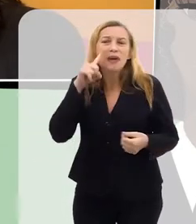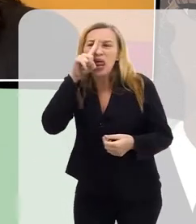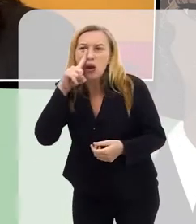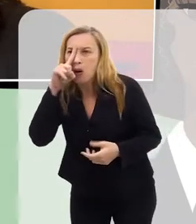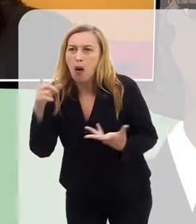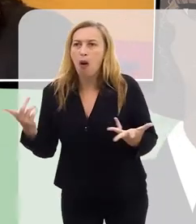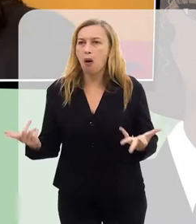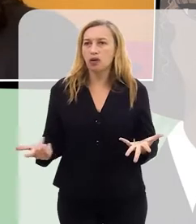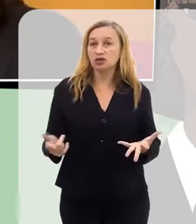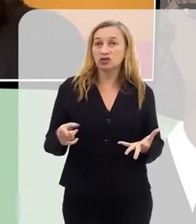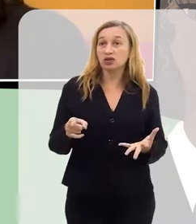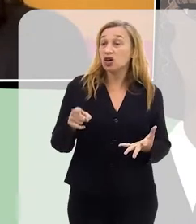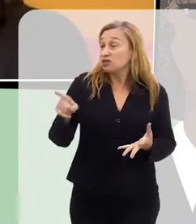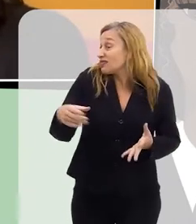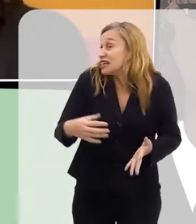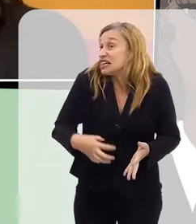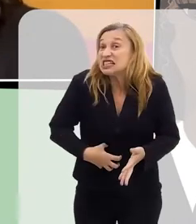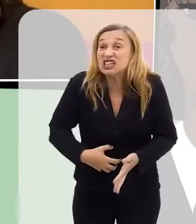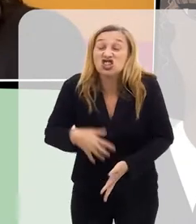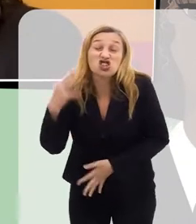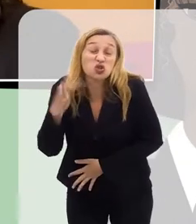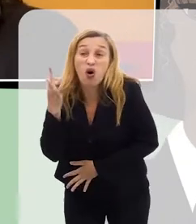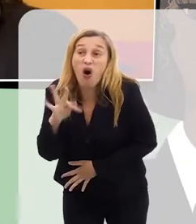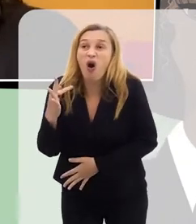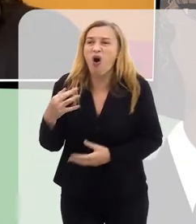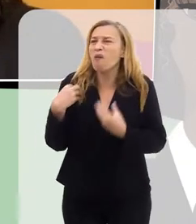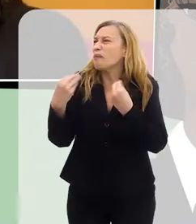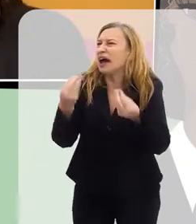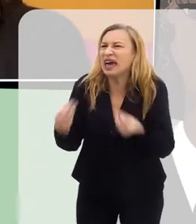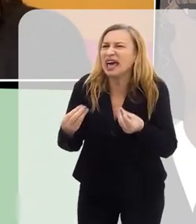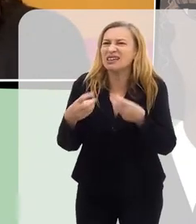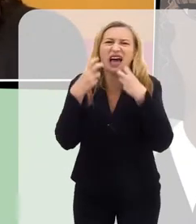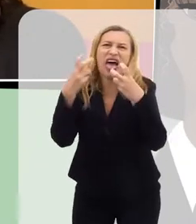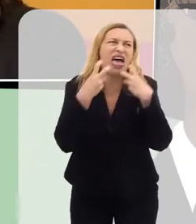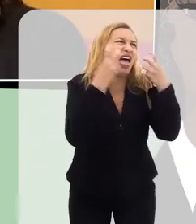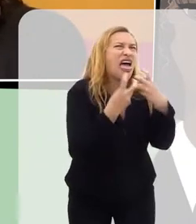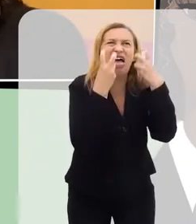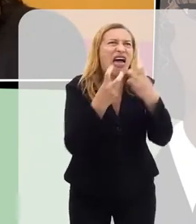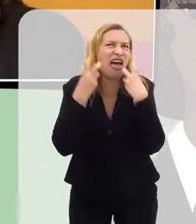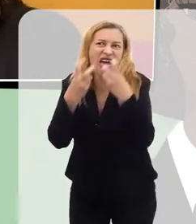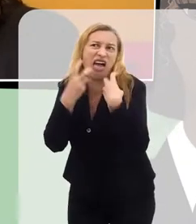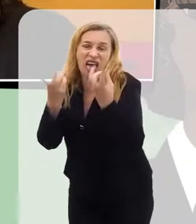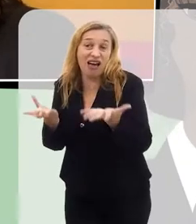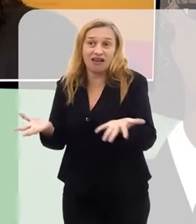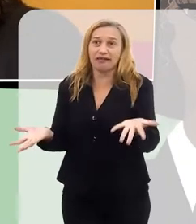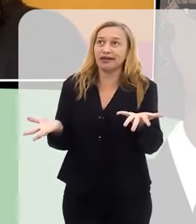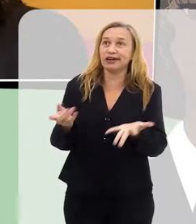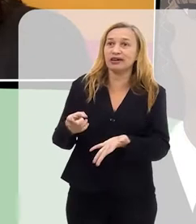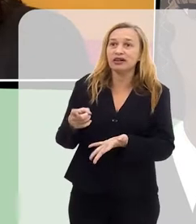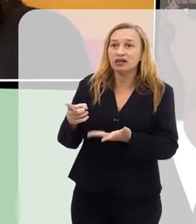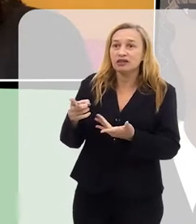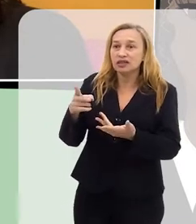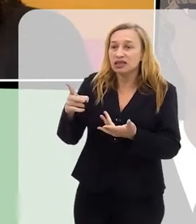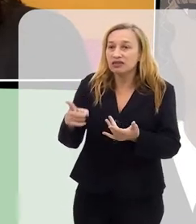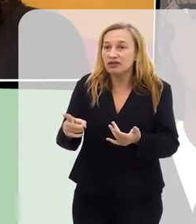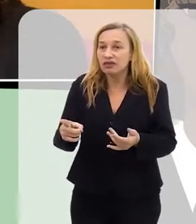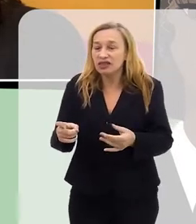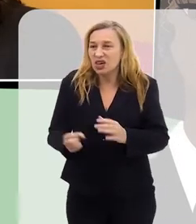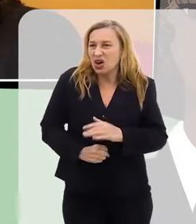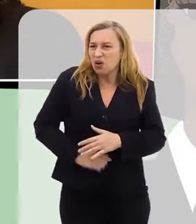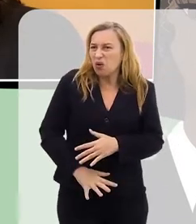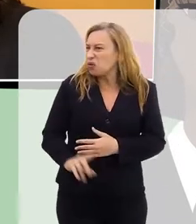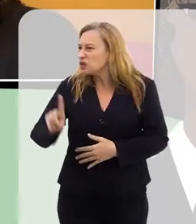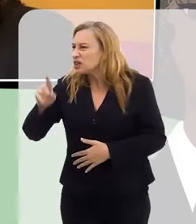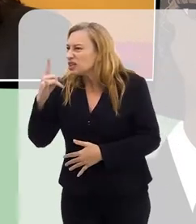perigoso. Não, você vai ficar sentindo dor pra quê? E você vai ficar gritando, e você vai fazer as suas necessidades na